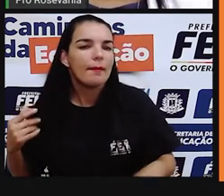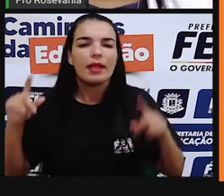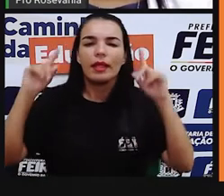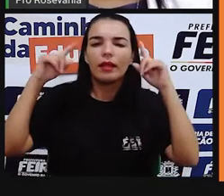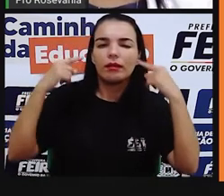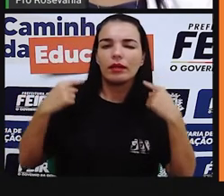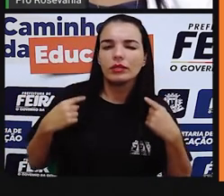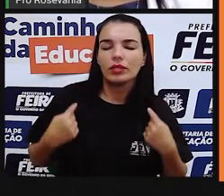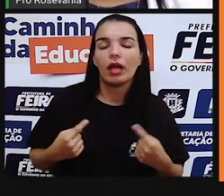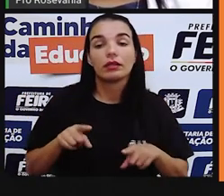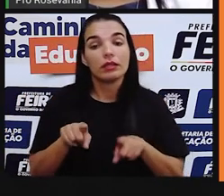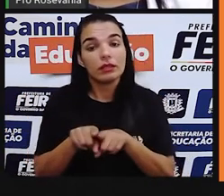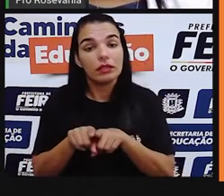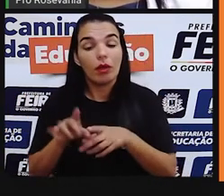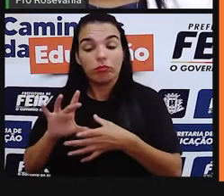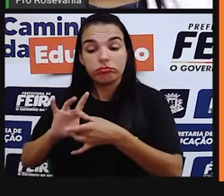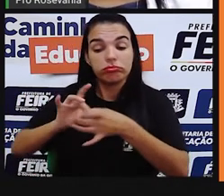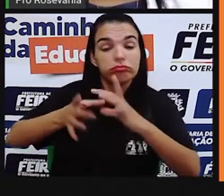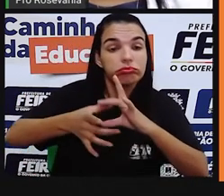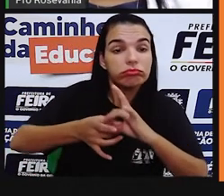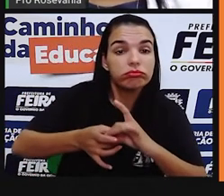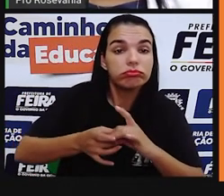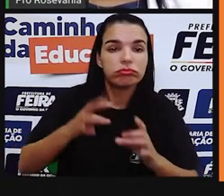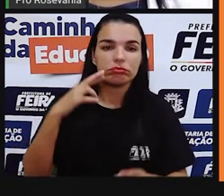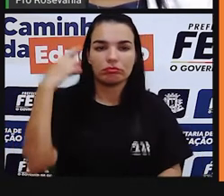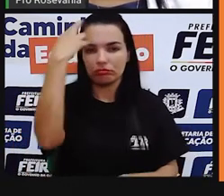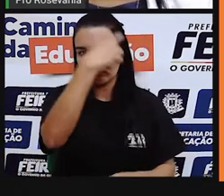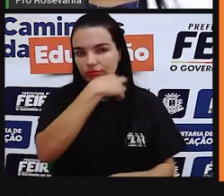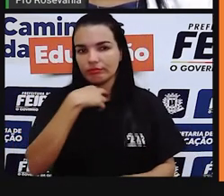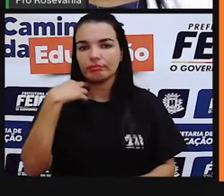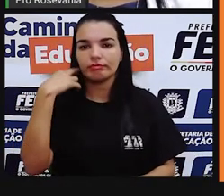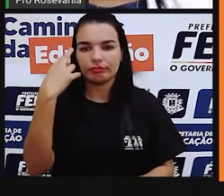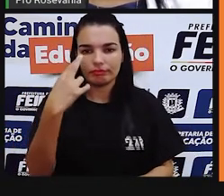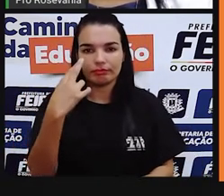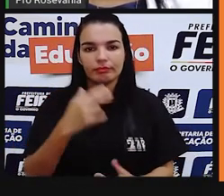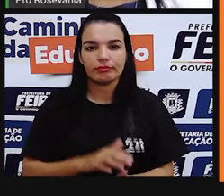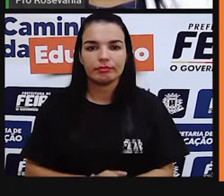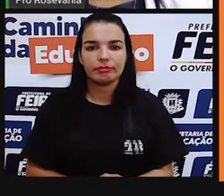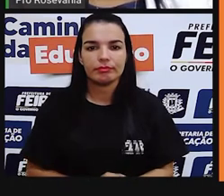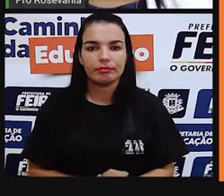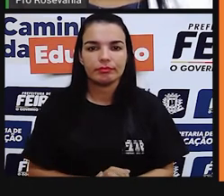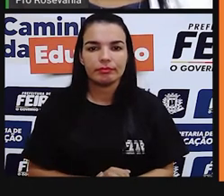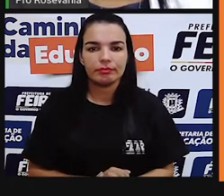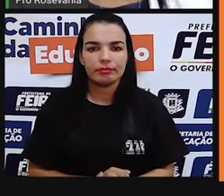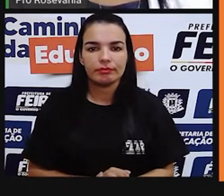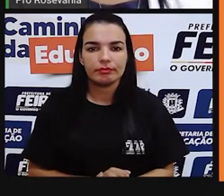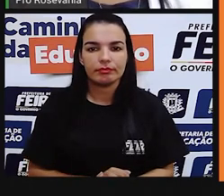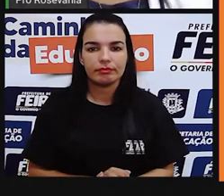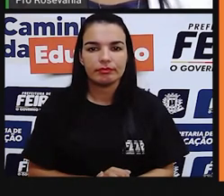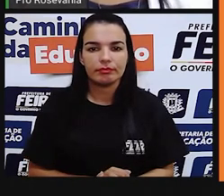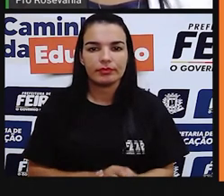isso está relacionado à raça, né? Olha aqui o eu falei pra vocês, né? Quando a gente pega o brilhinho,